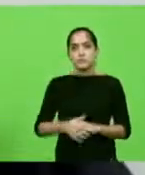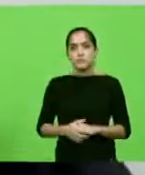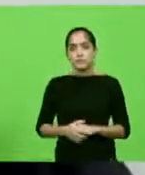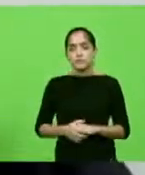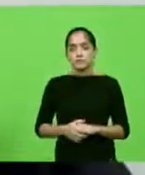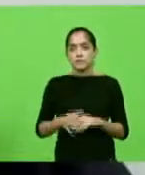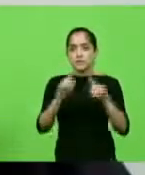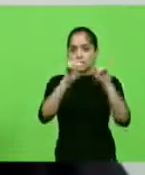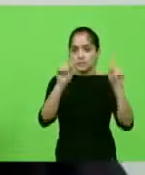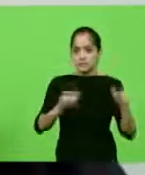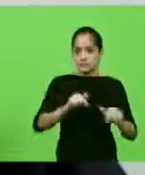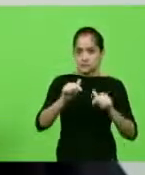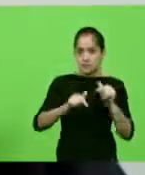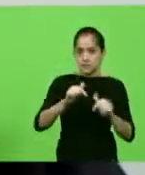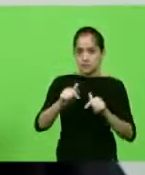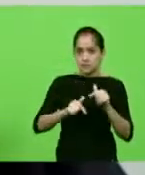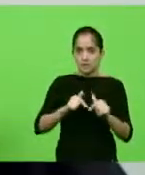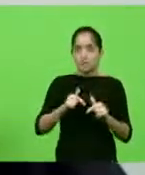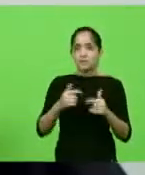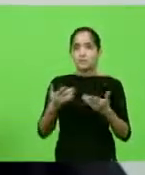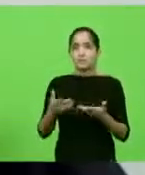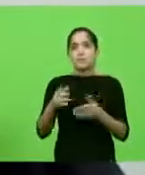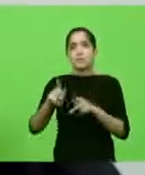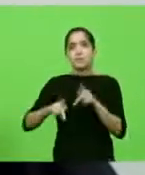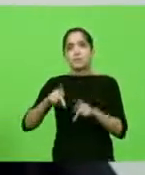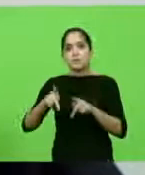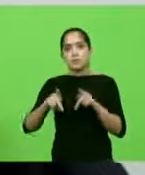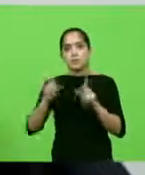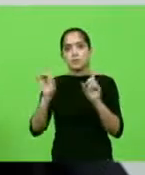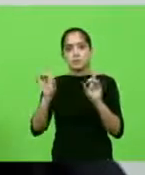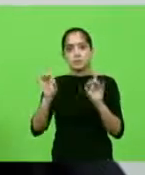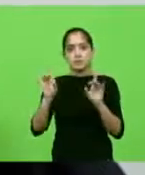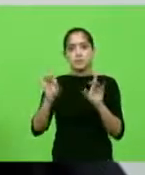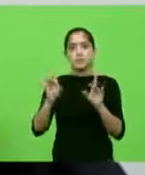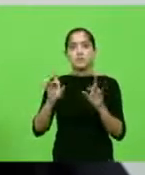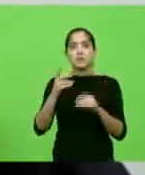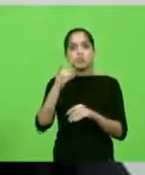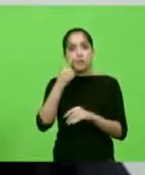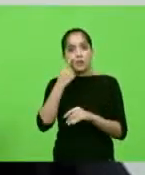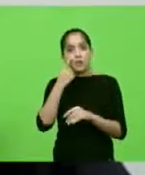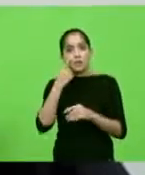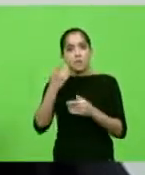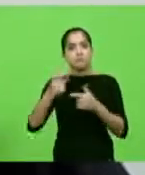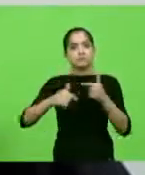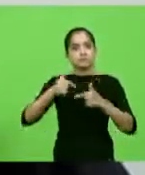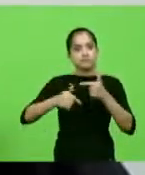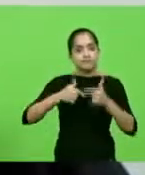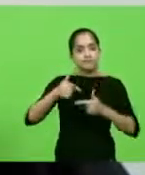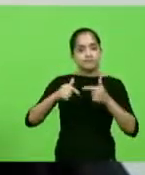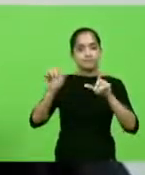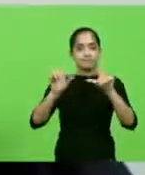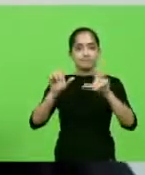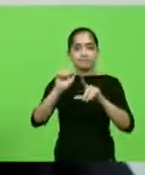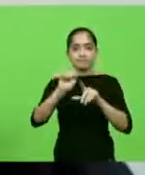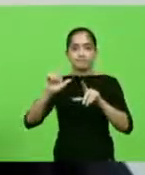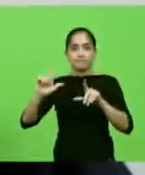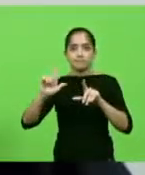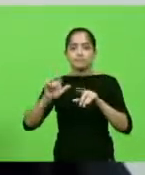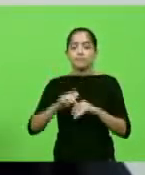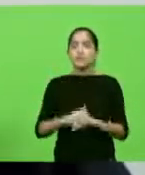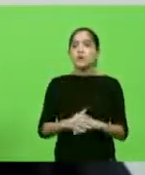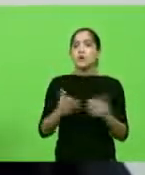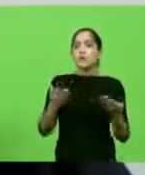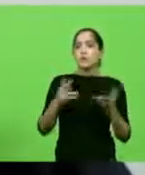servidores da Assembleia e, de modo especial, a população que acompanha o nosso trabalho pelos canais da LESC. Meu